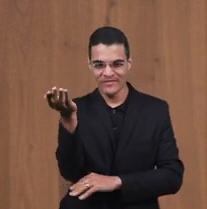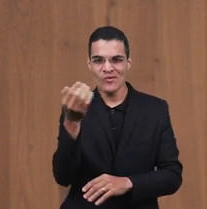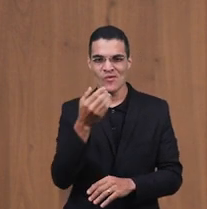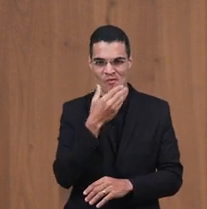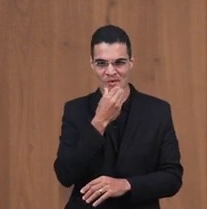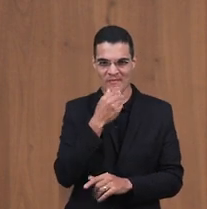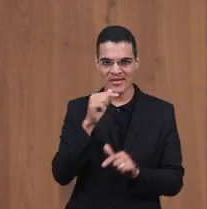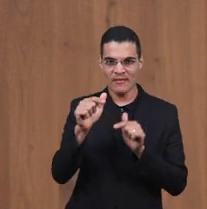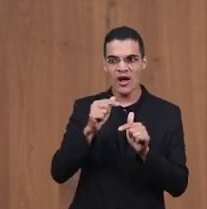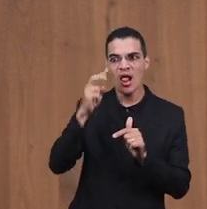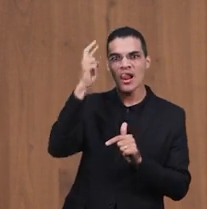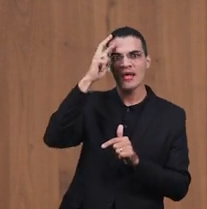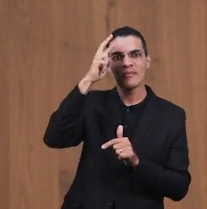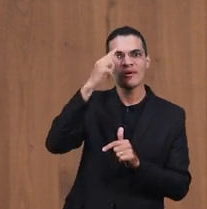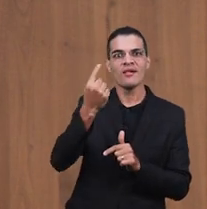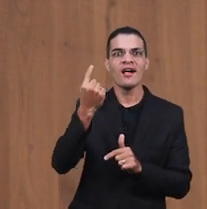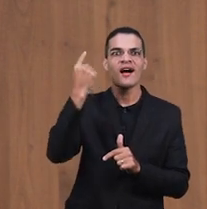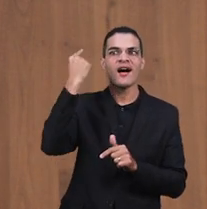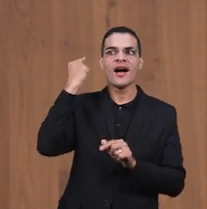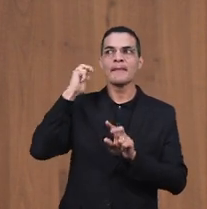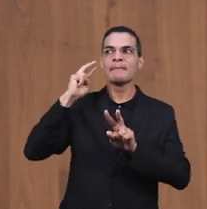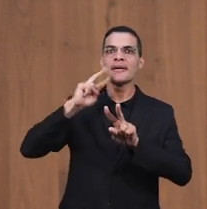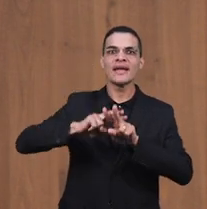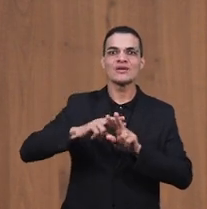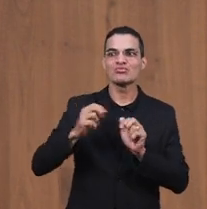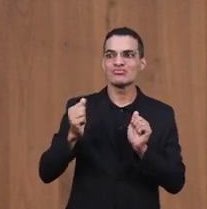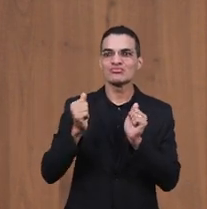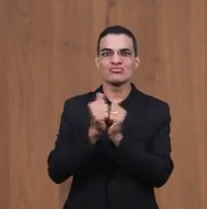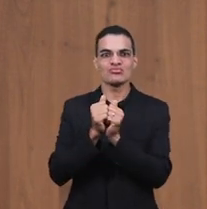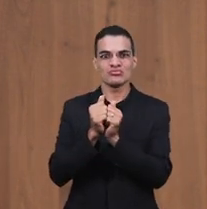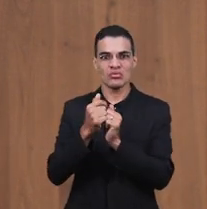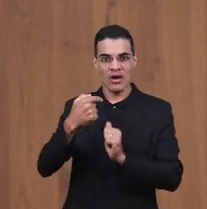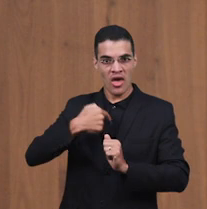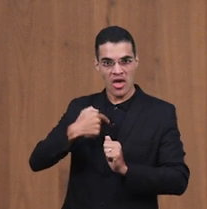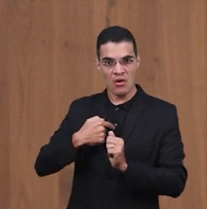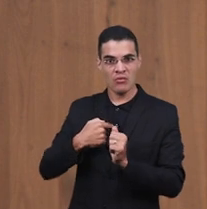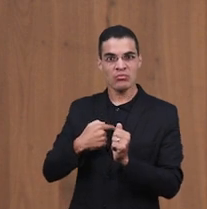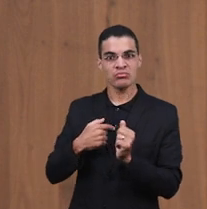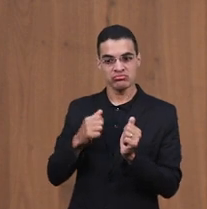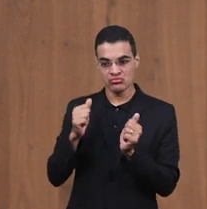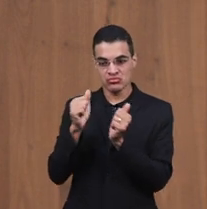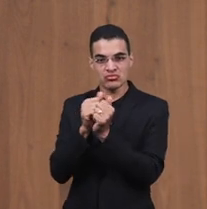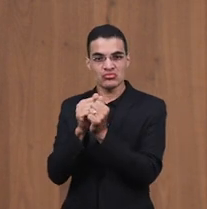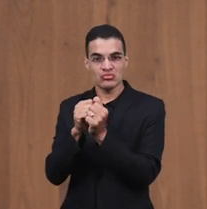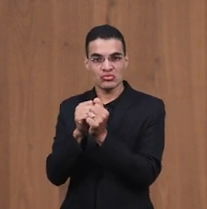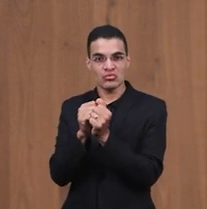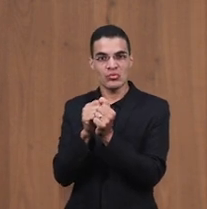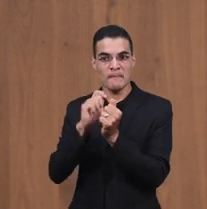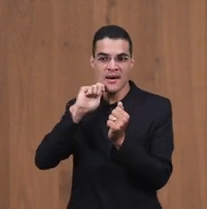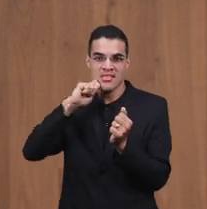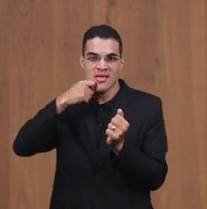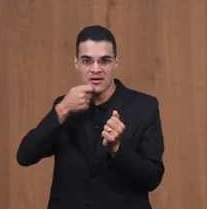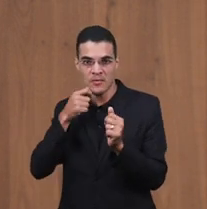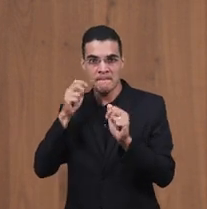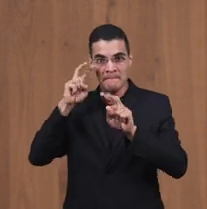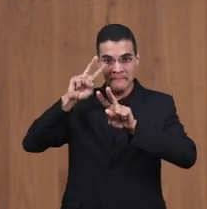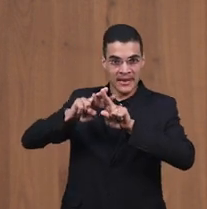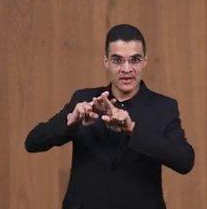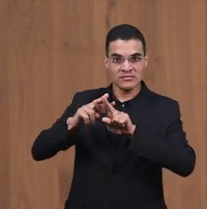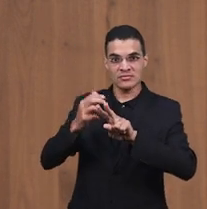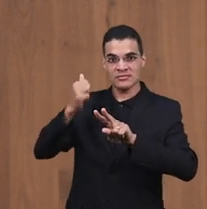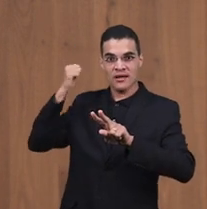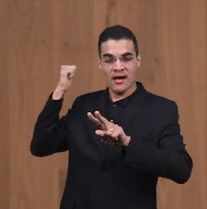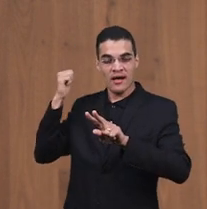Lembrou de José Tinha um hebreu Quando eu e o copeiro Eu e o padeiro